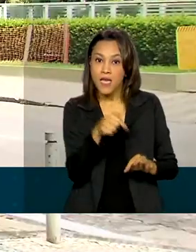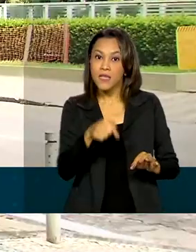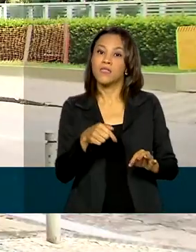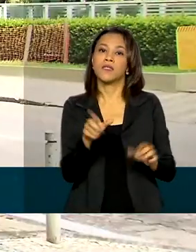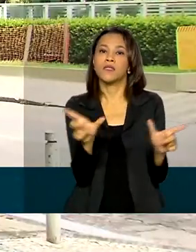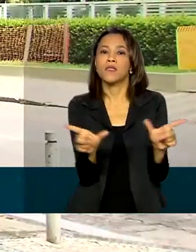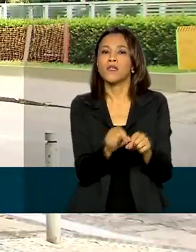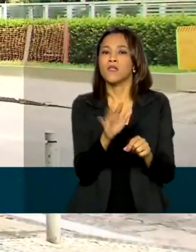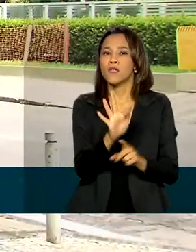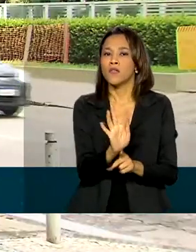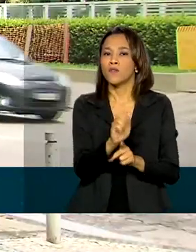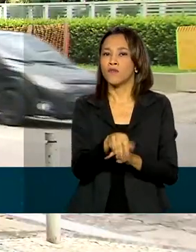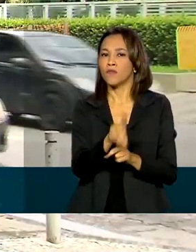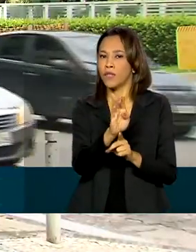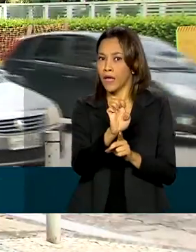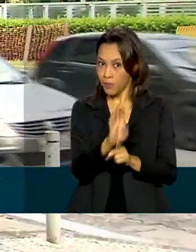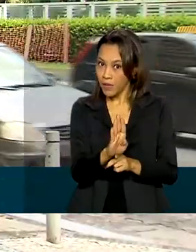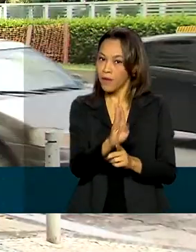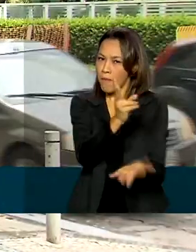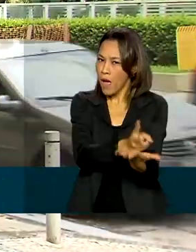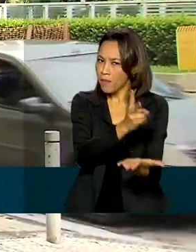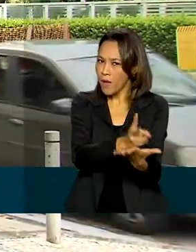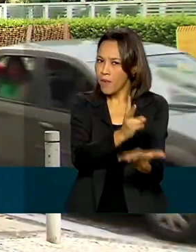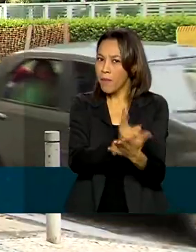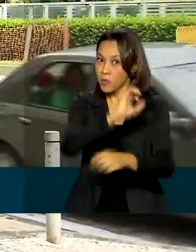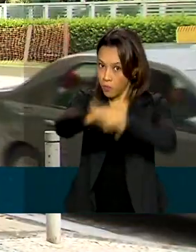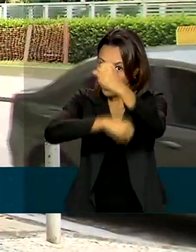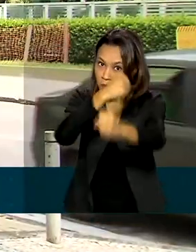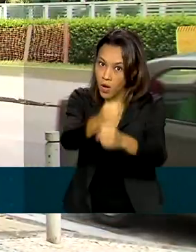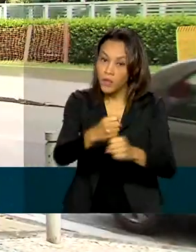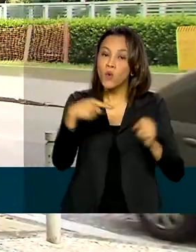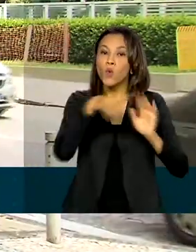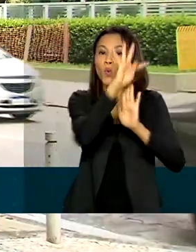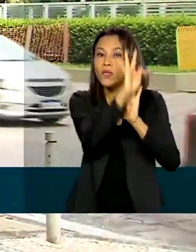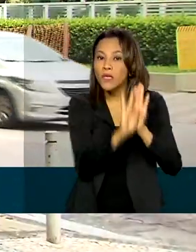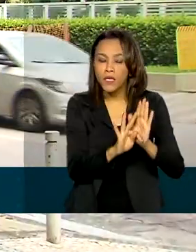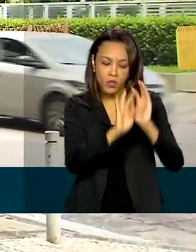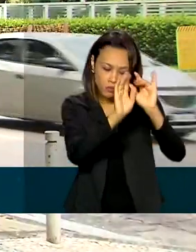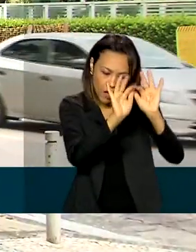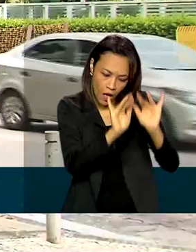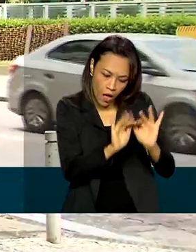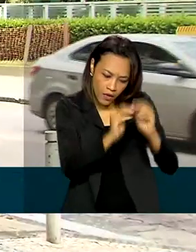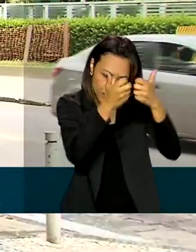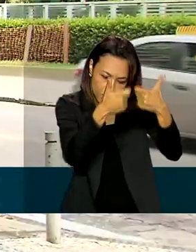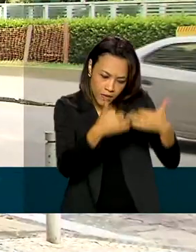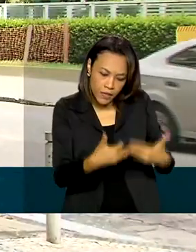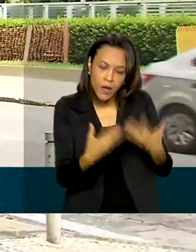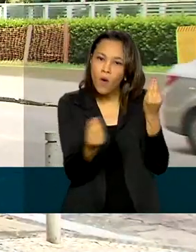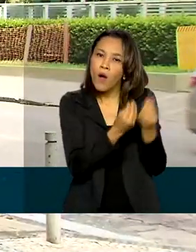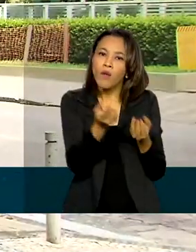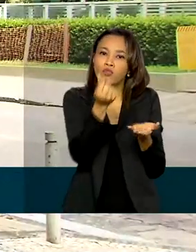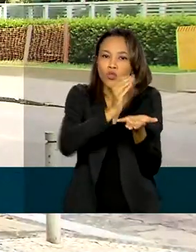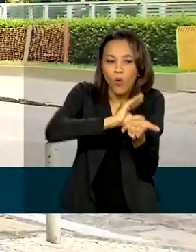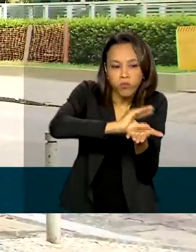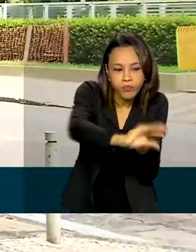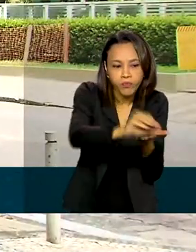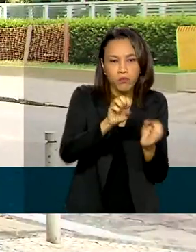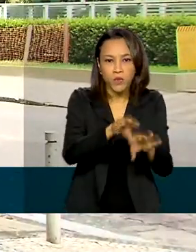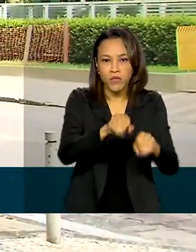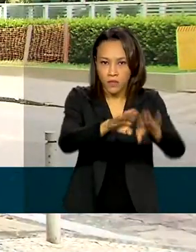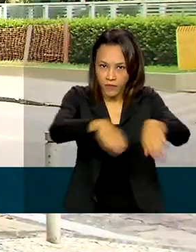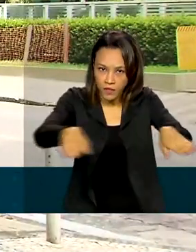se torna permanente a partir do ano que vem. O texto regulamenta como deve ser o repasse de recursos para a educação infantil,